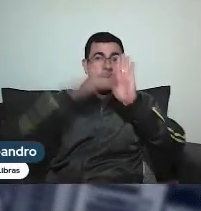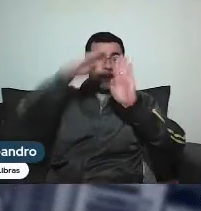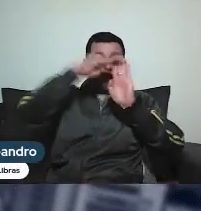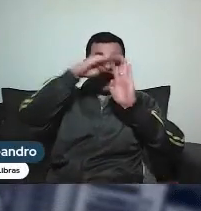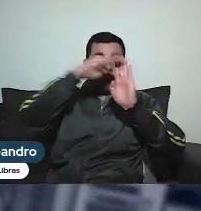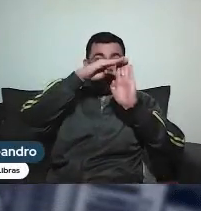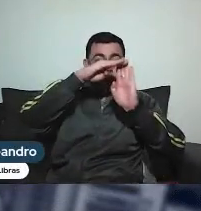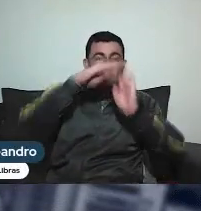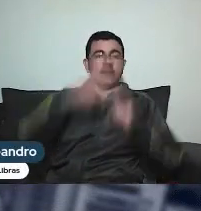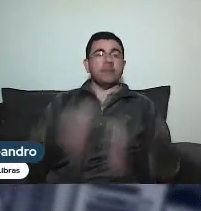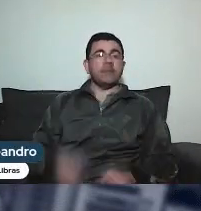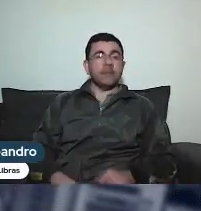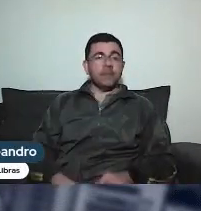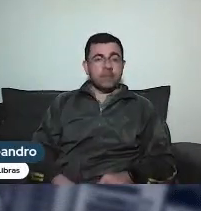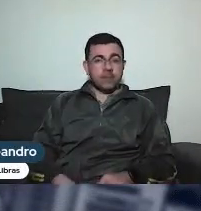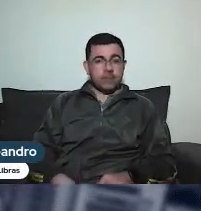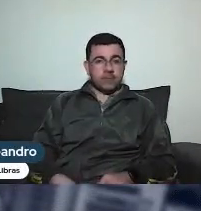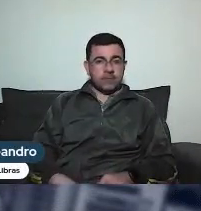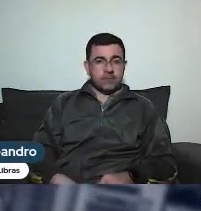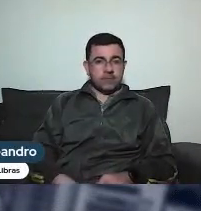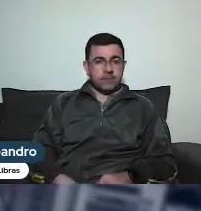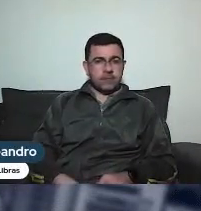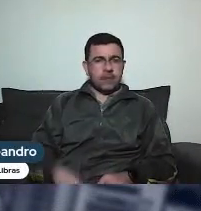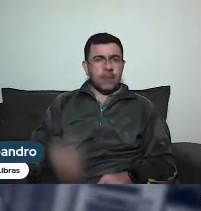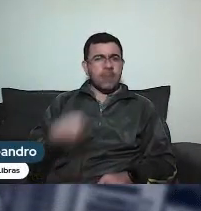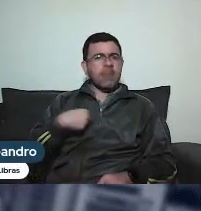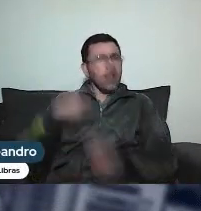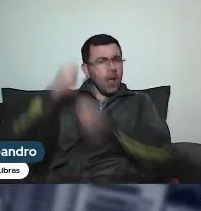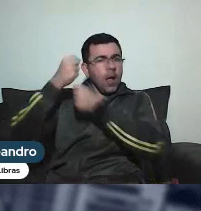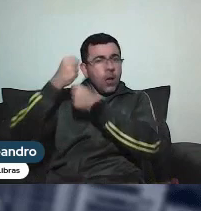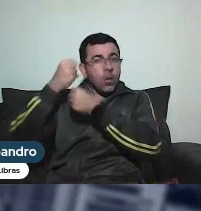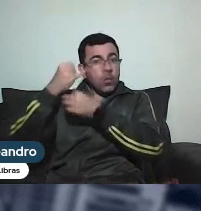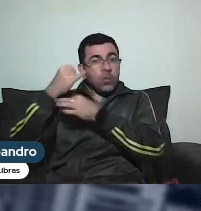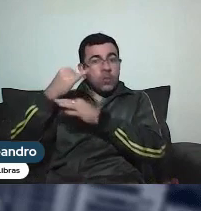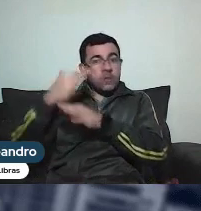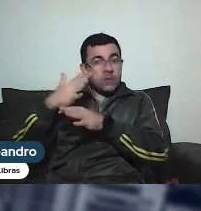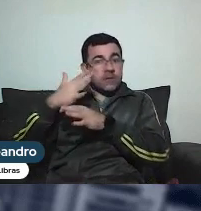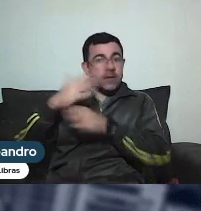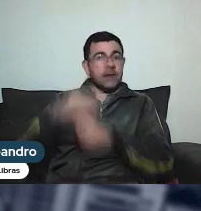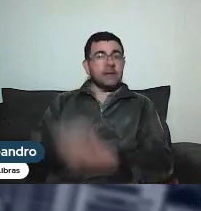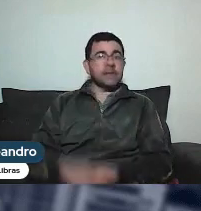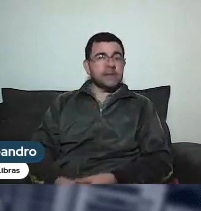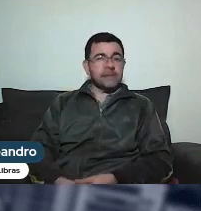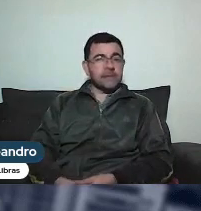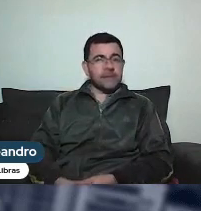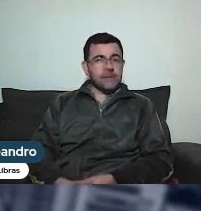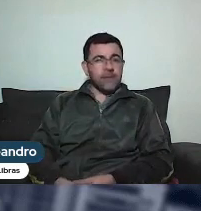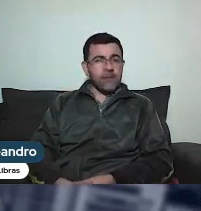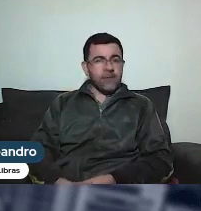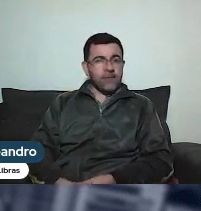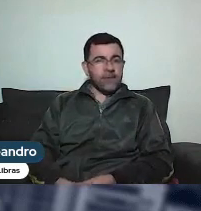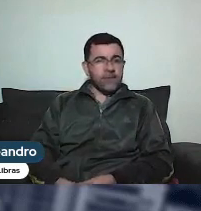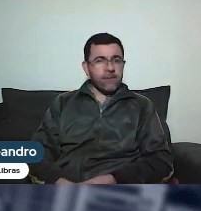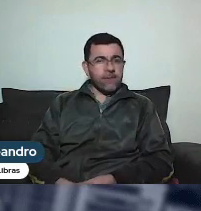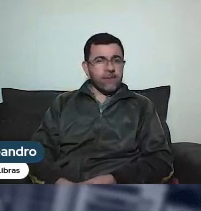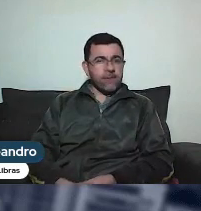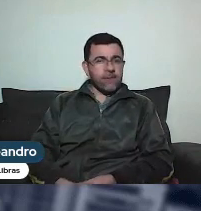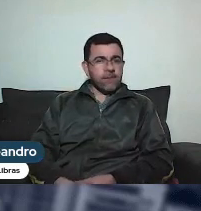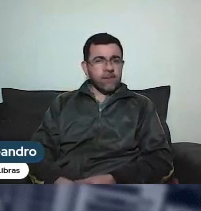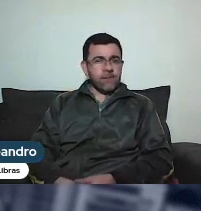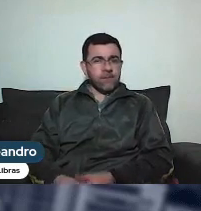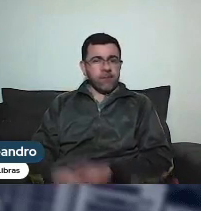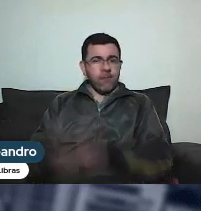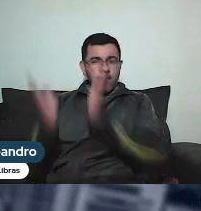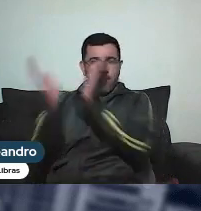Abraão, antes de eu falar, entrar um pouquinho mais em detalhe, eu queria dizer o seguinte, complementar o que você falou, o Movimento PCD